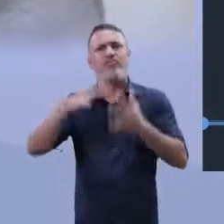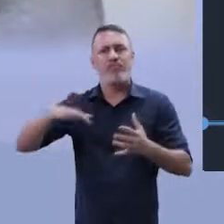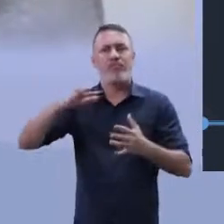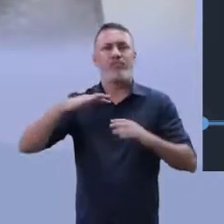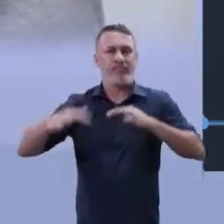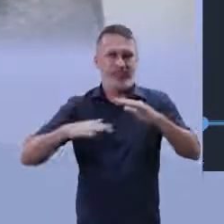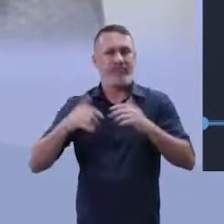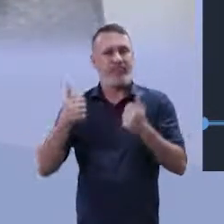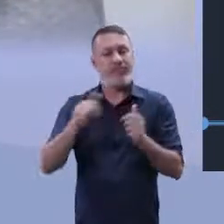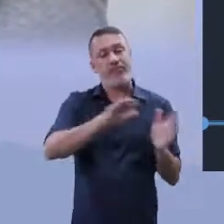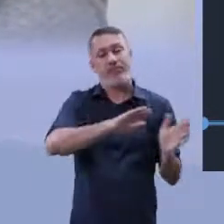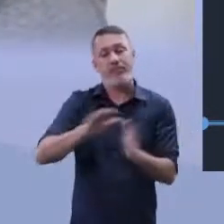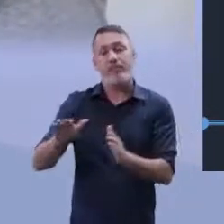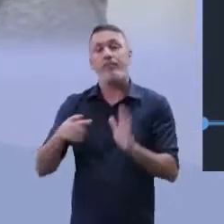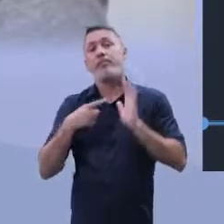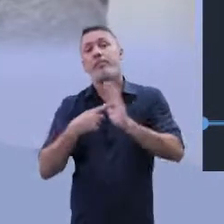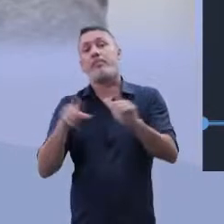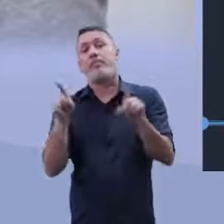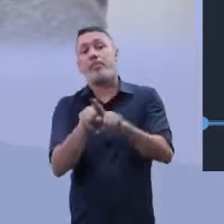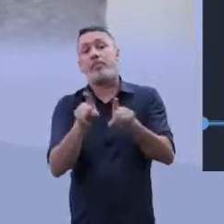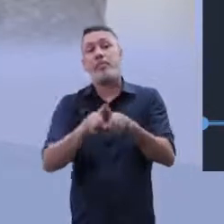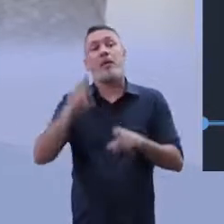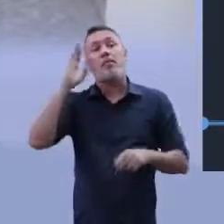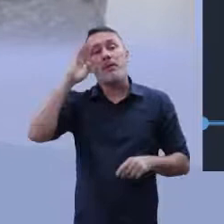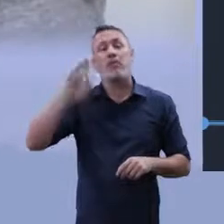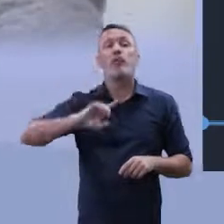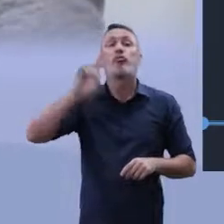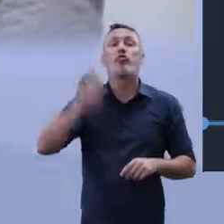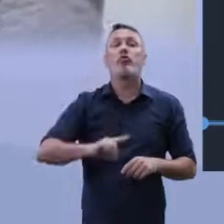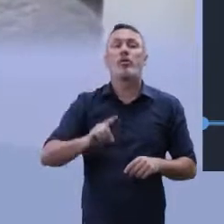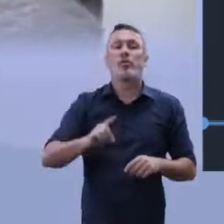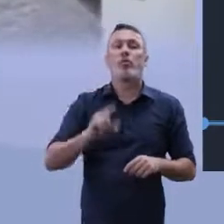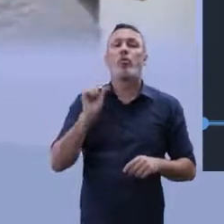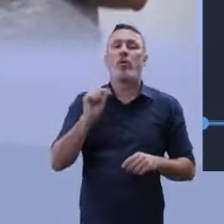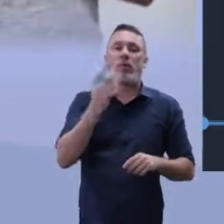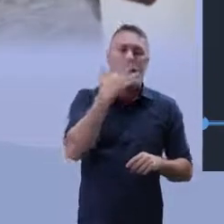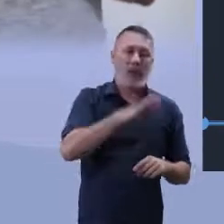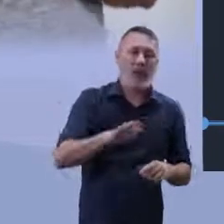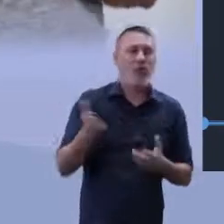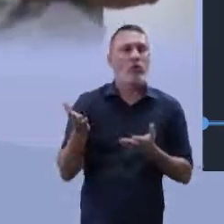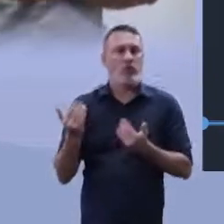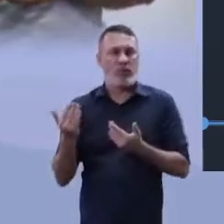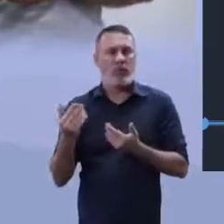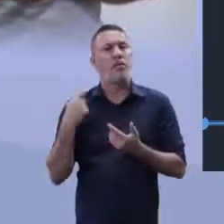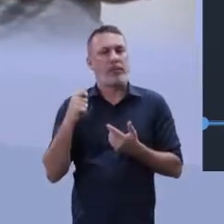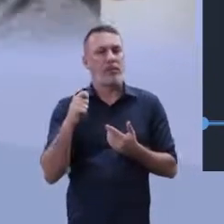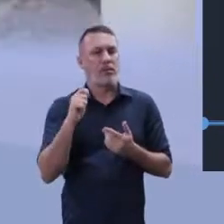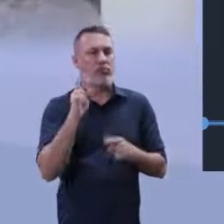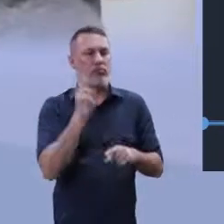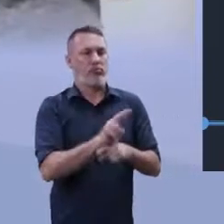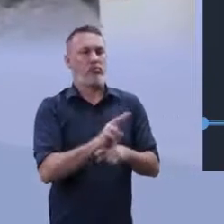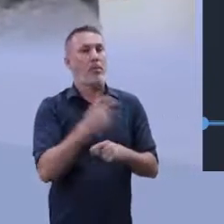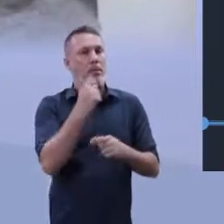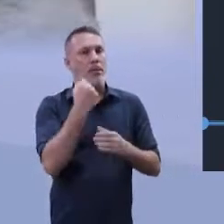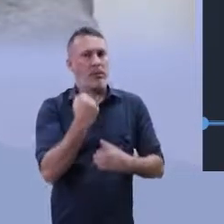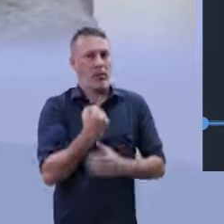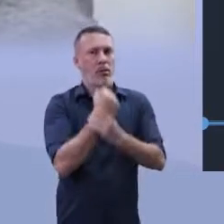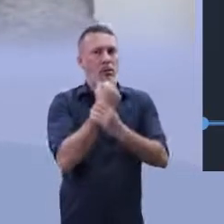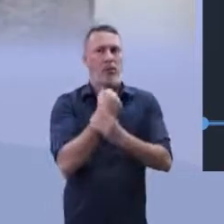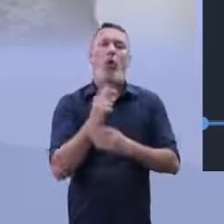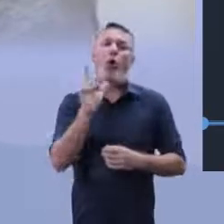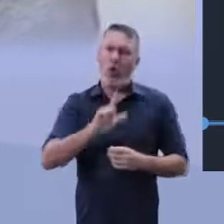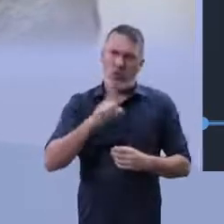Então, outro aspecto que eu tenho ali é a garantia da preservação dos direitos da criança e do adolescente. Nós temos esse direito.